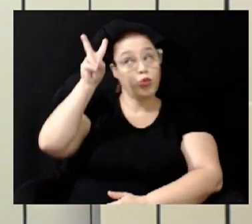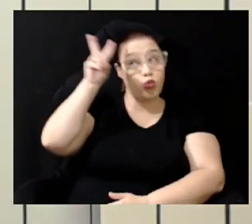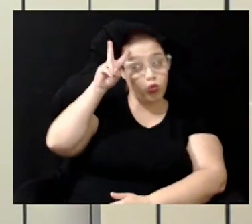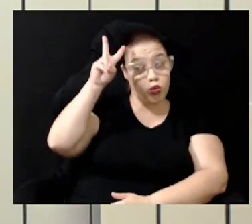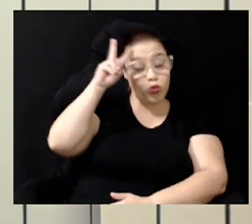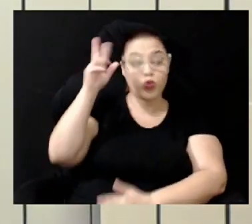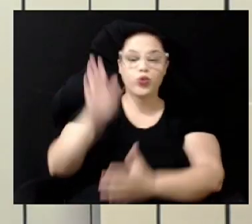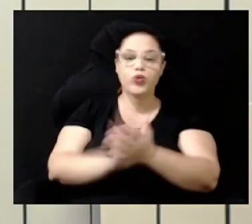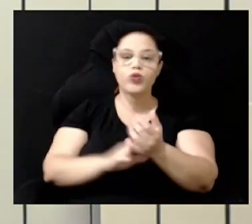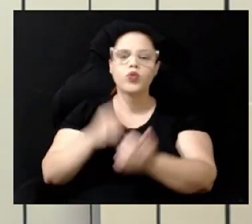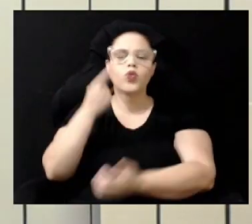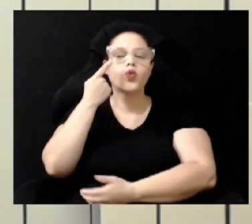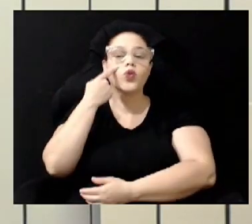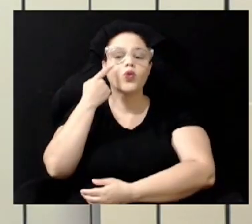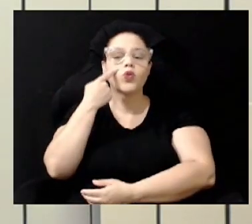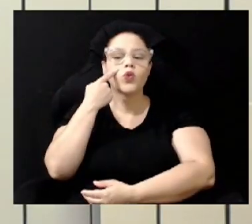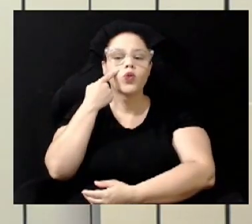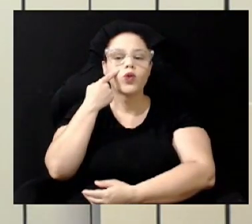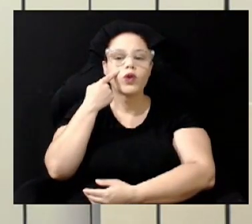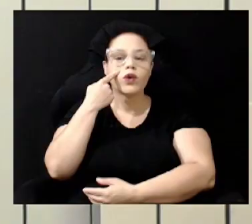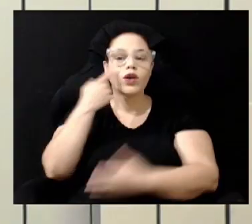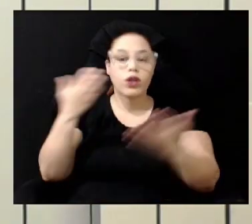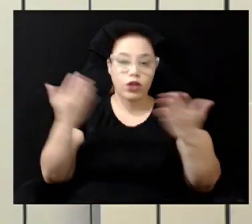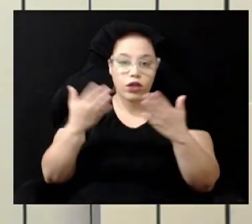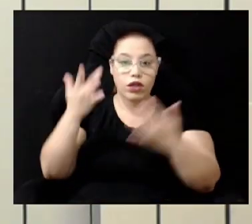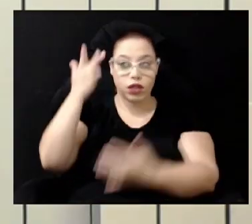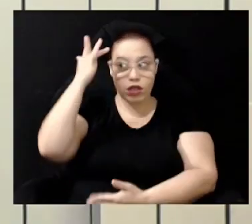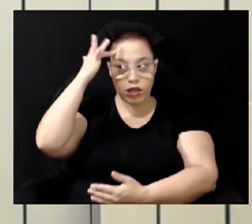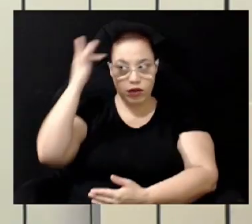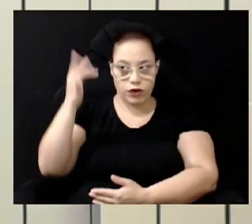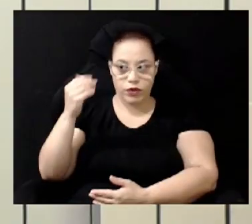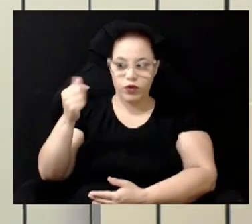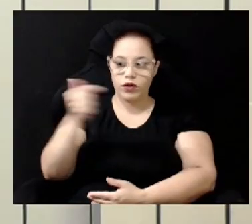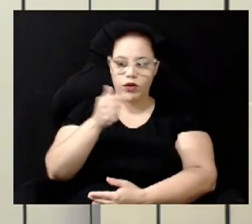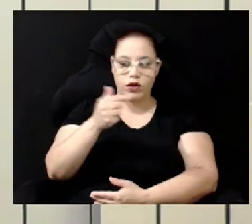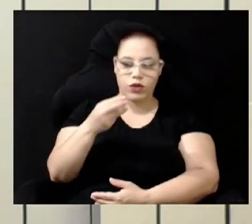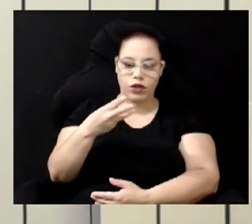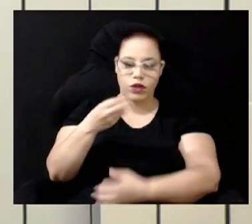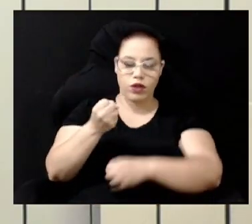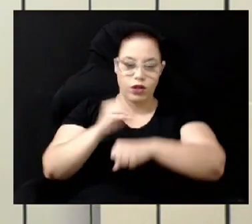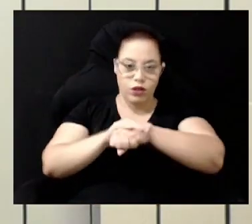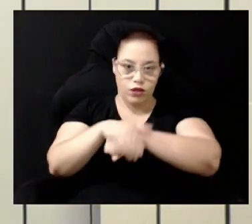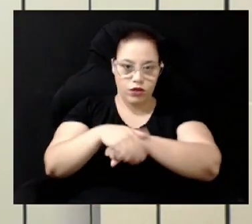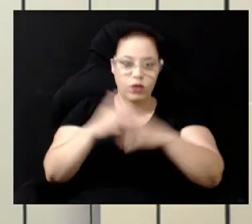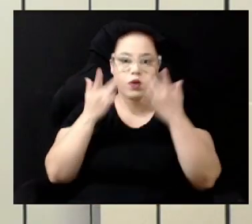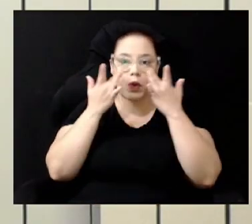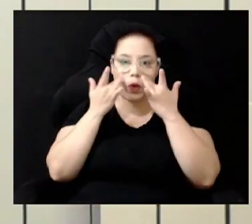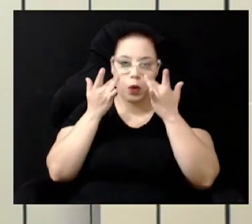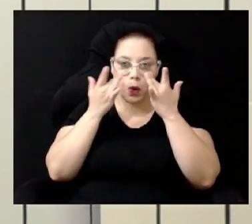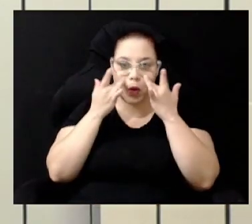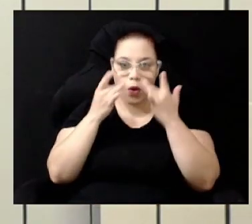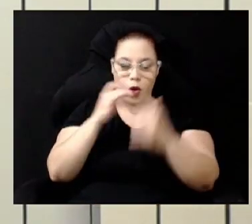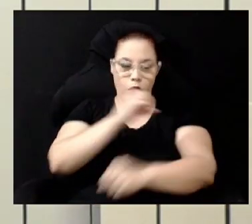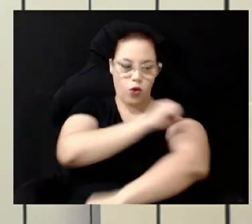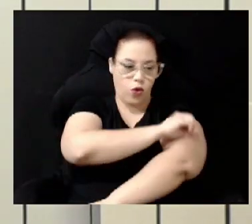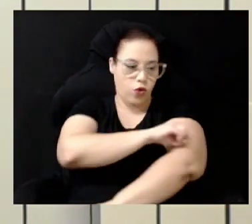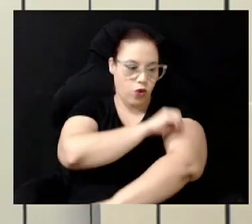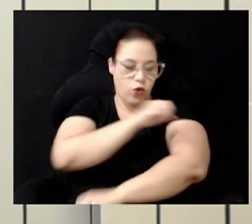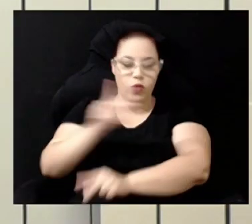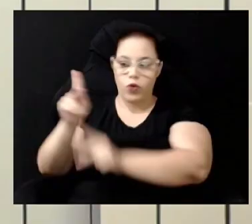só Hoje e amanhã Às sete e meia da noite No teatro Oficina do Estudante Lá no Shopping Iguatemi